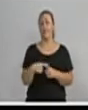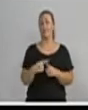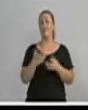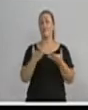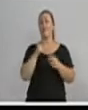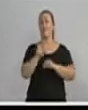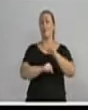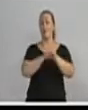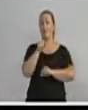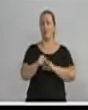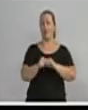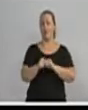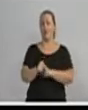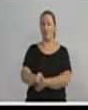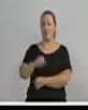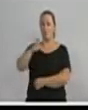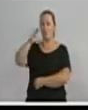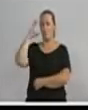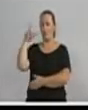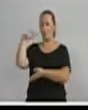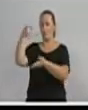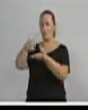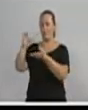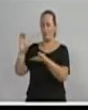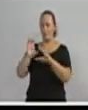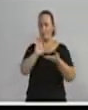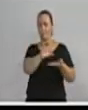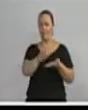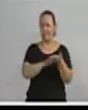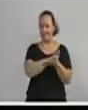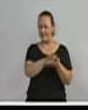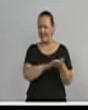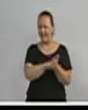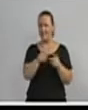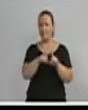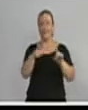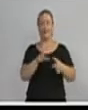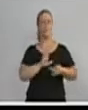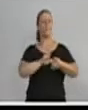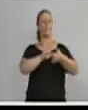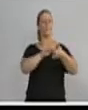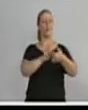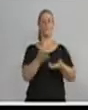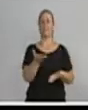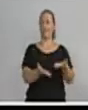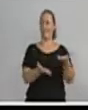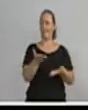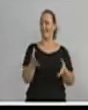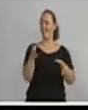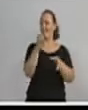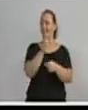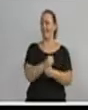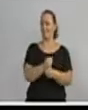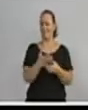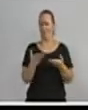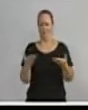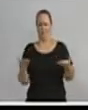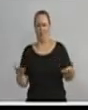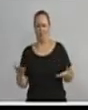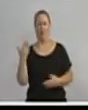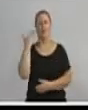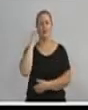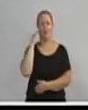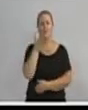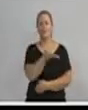elas estão equilibradas. Absolutamente diferente daquilo que foi passado aqui na tribuna da Casa. Então, entendam. O